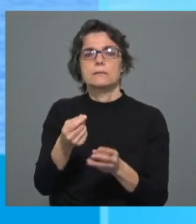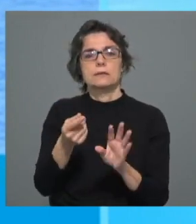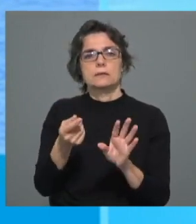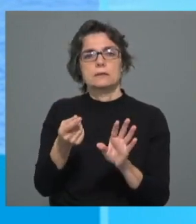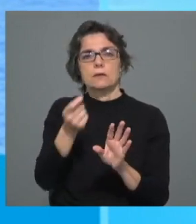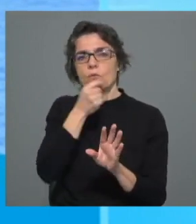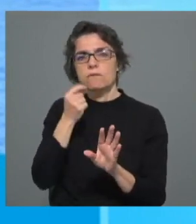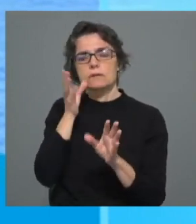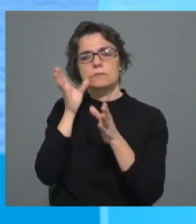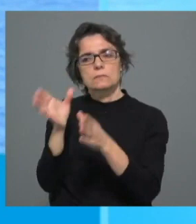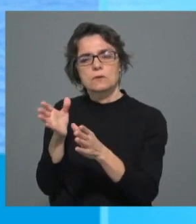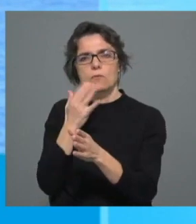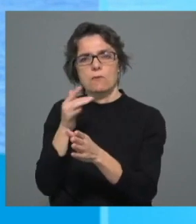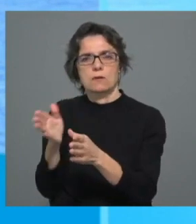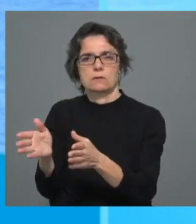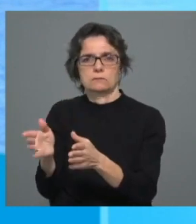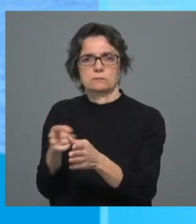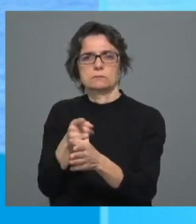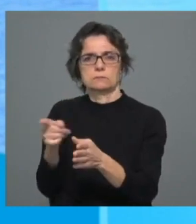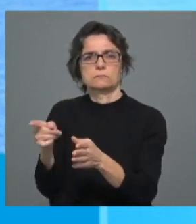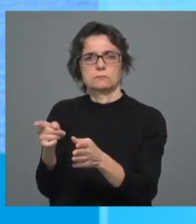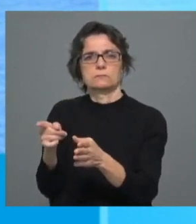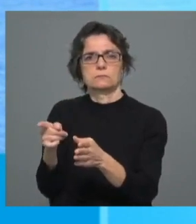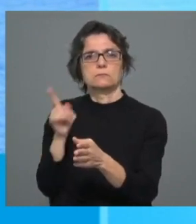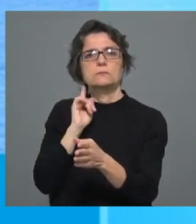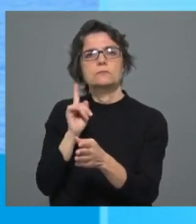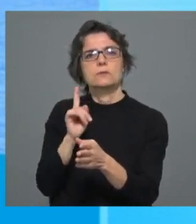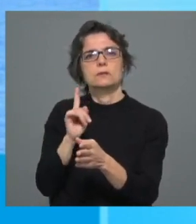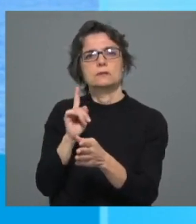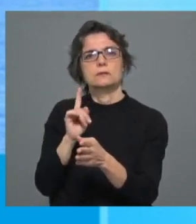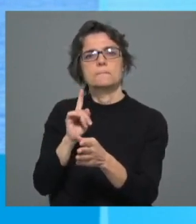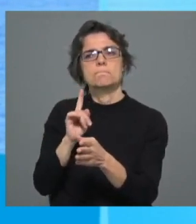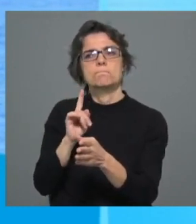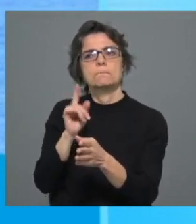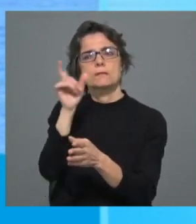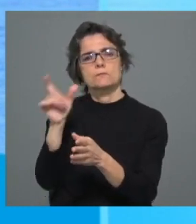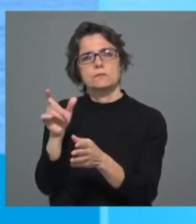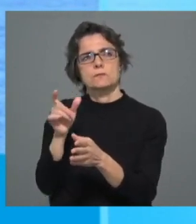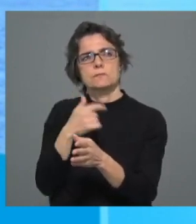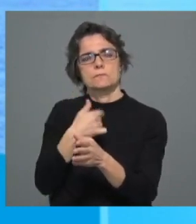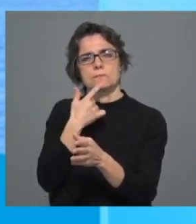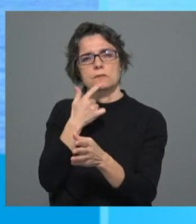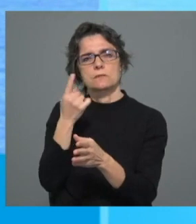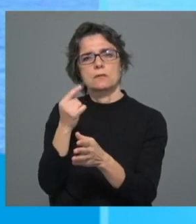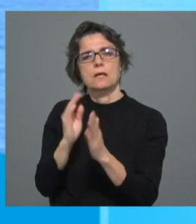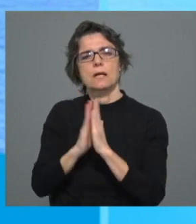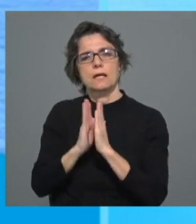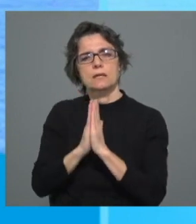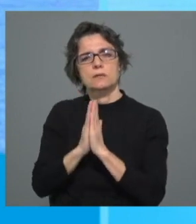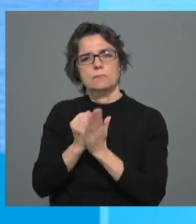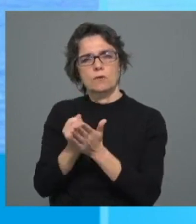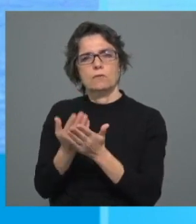as pessoas sintam da parte da Igreja uma atitude, solicitude, até para que